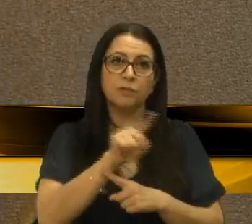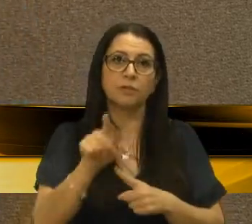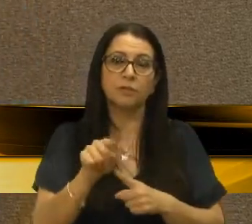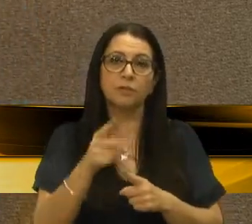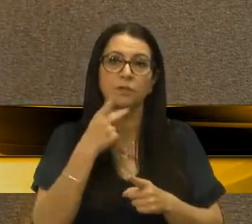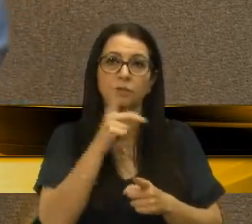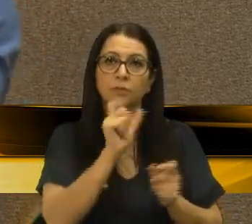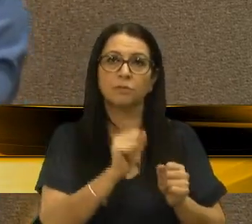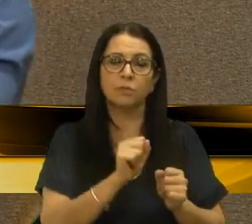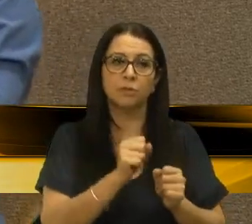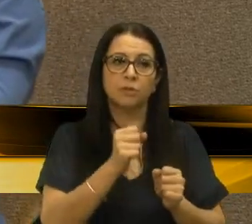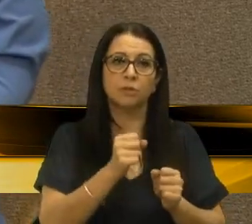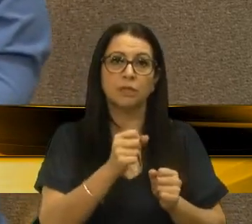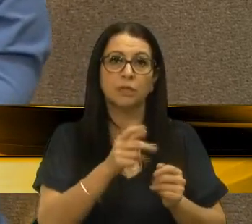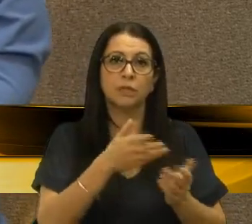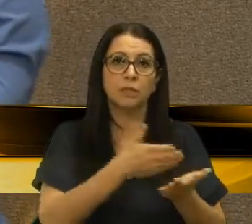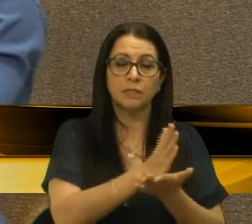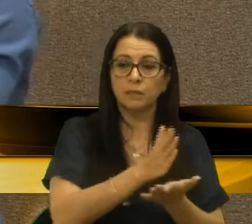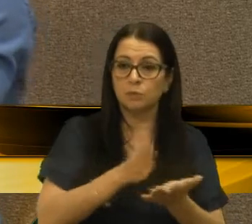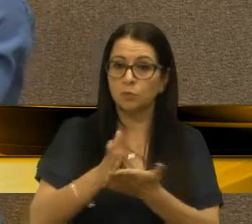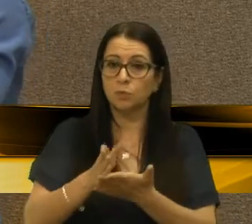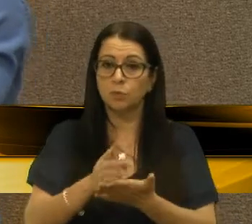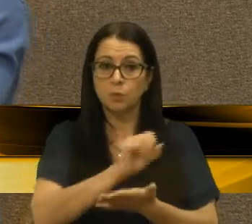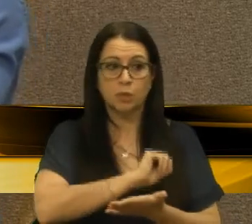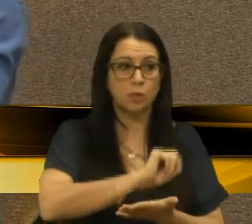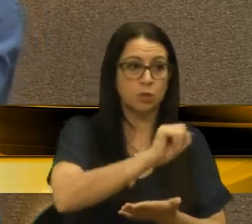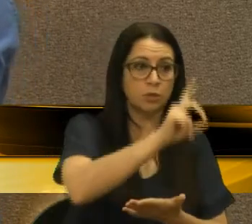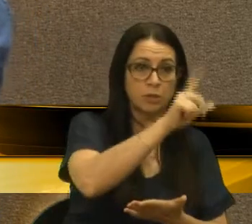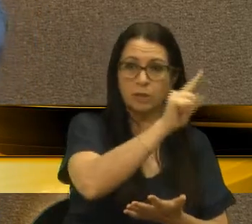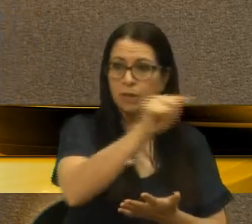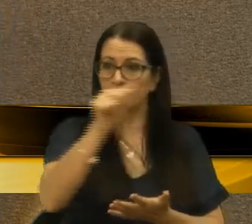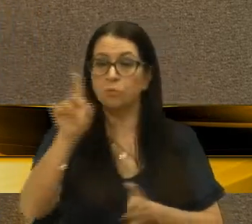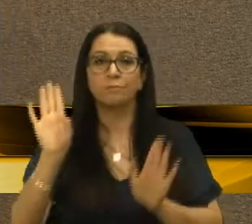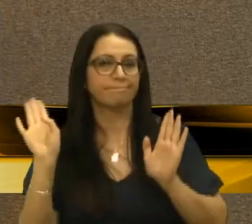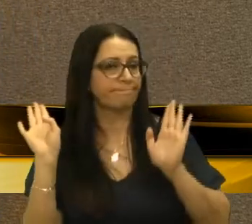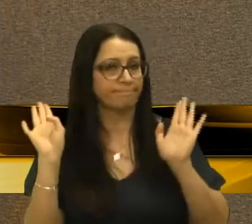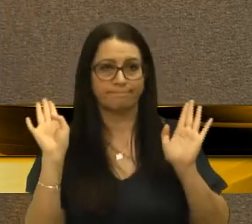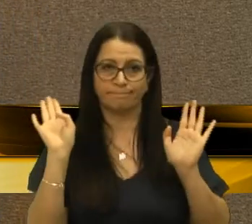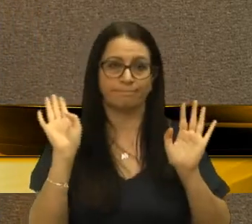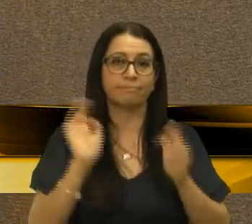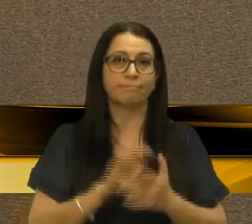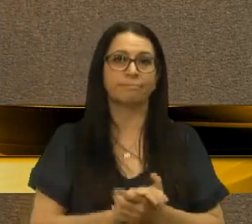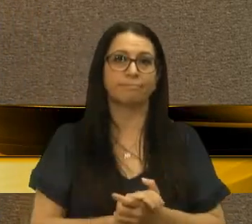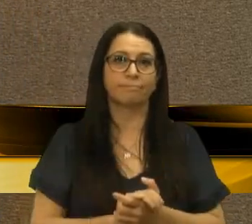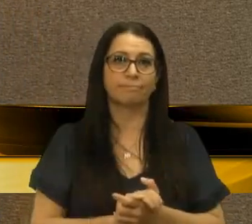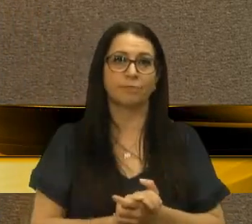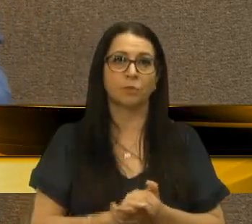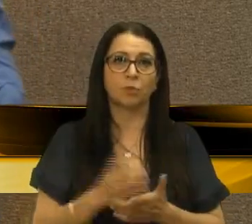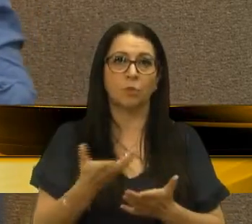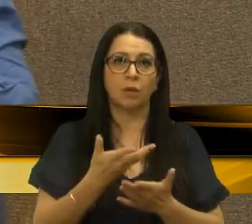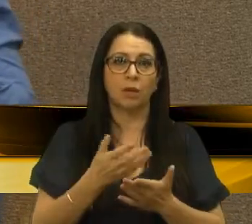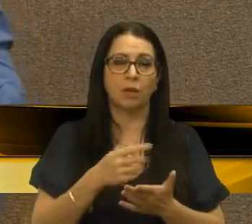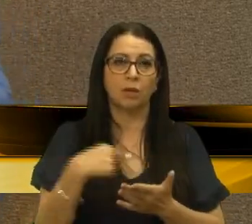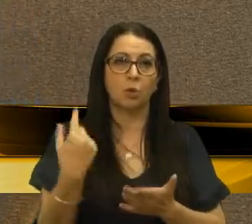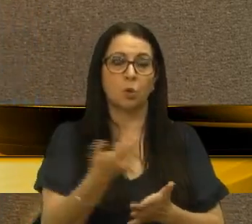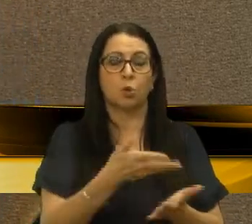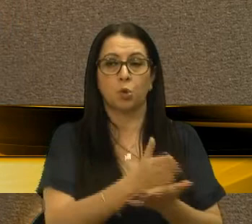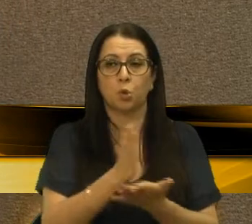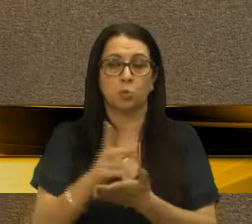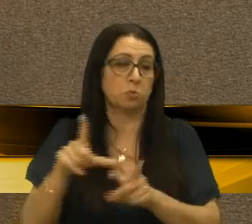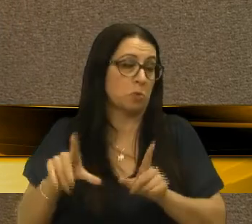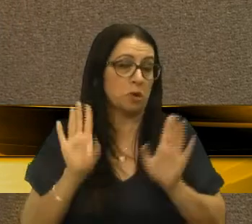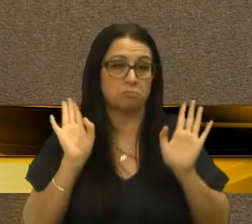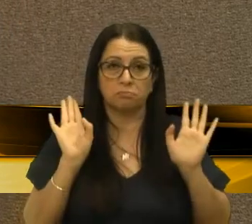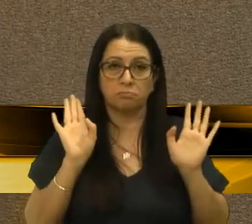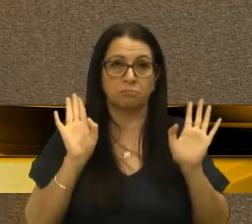pode servir a dois senhores, ou tu serve a um ou serve a outro. Mas, enfim, o quer servir a todos, e